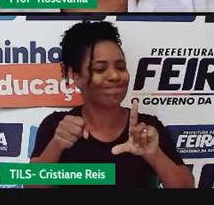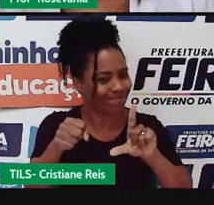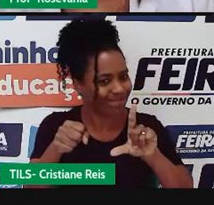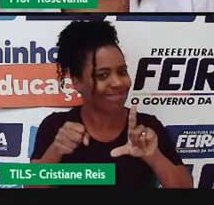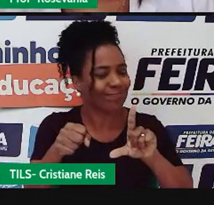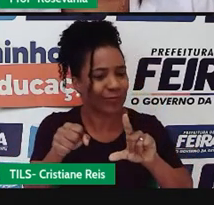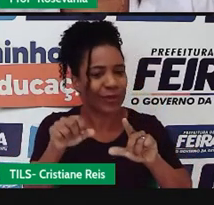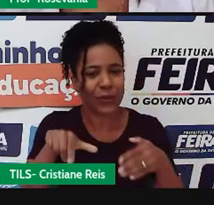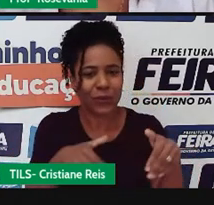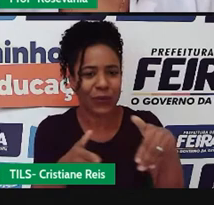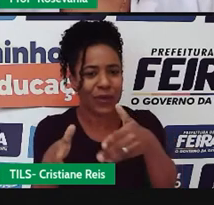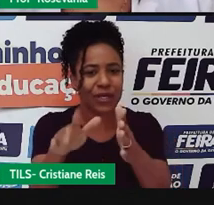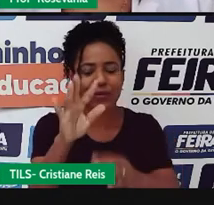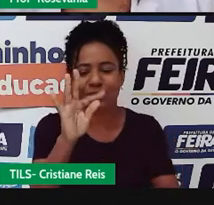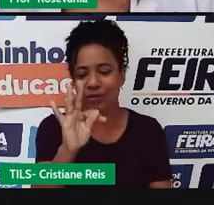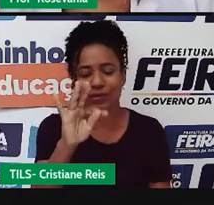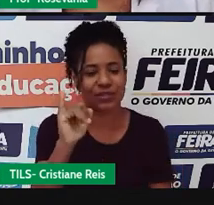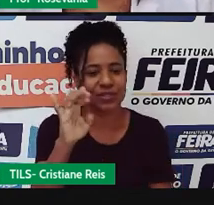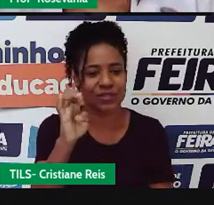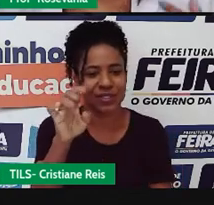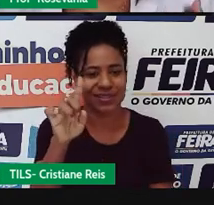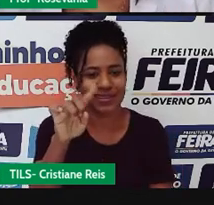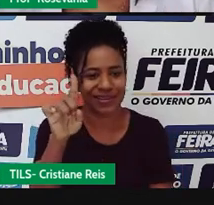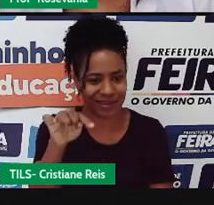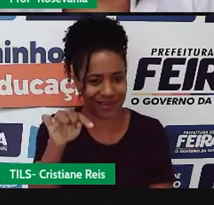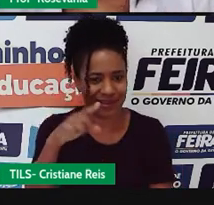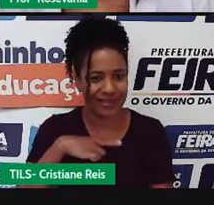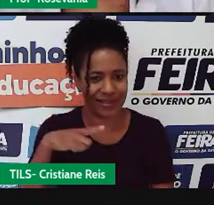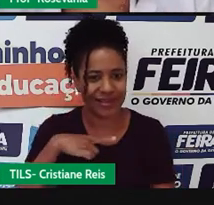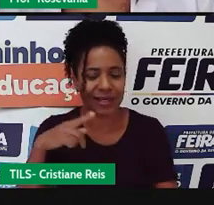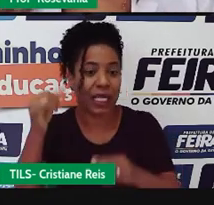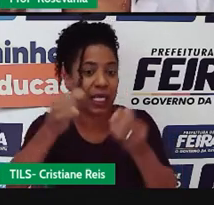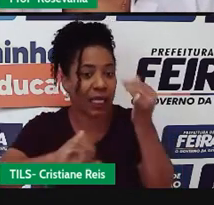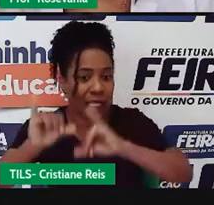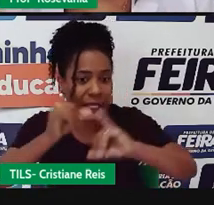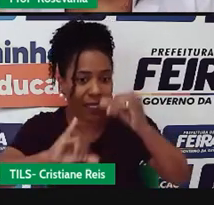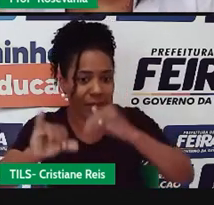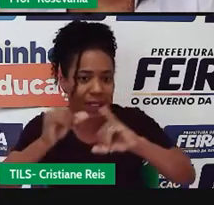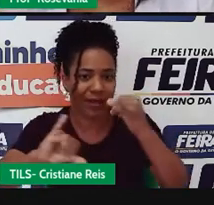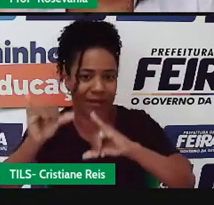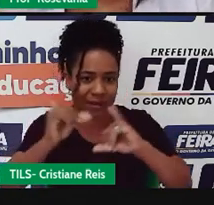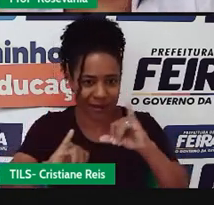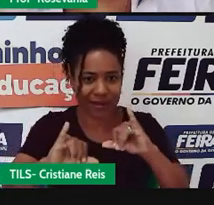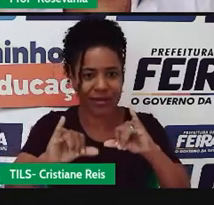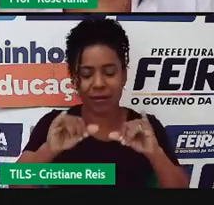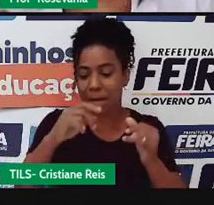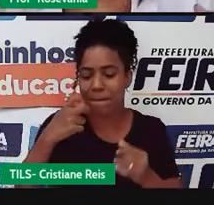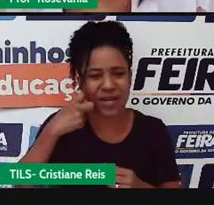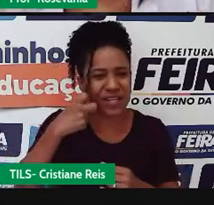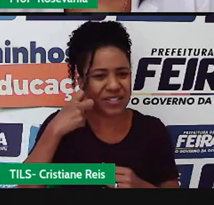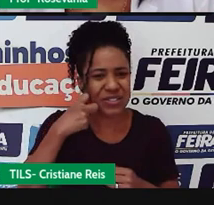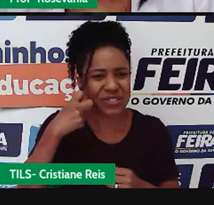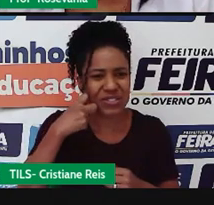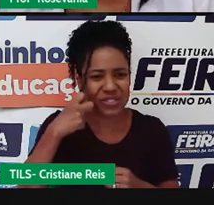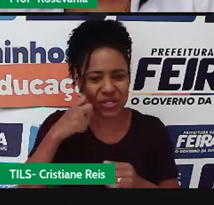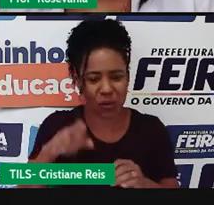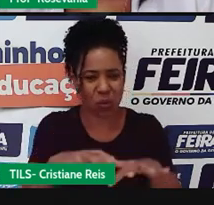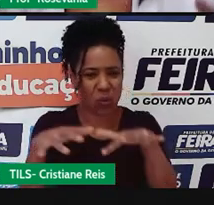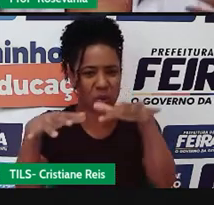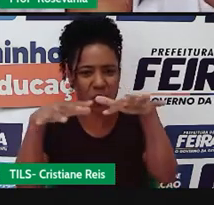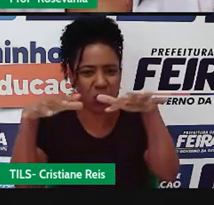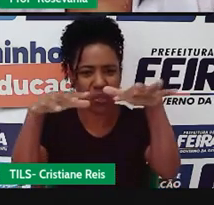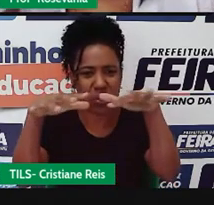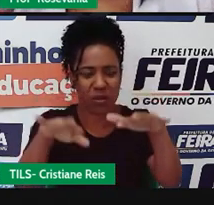extremamente densa, né, de um tipo lá de produto químico, que acabou matando muitos peixes, gerou um odor,